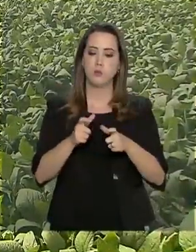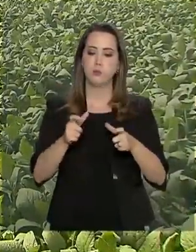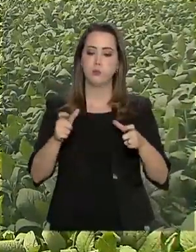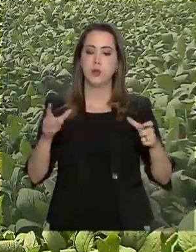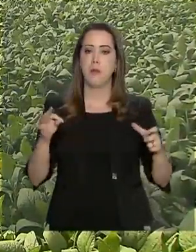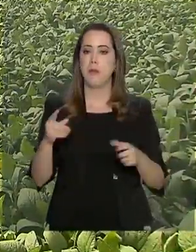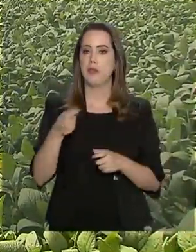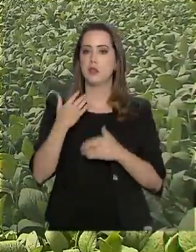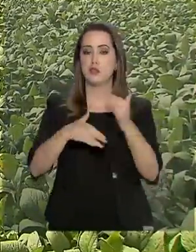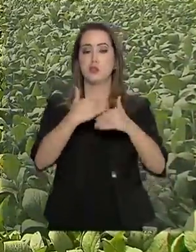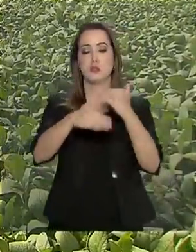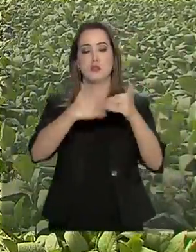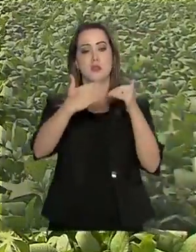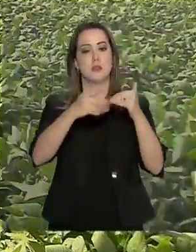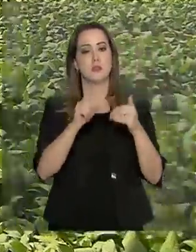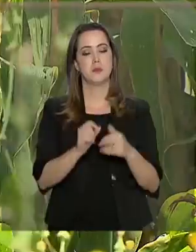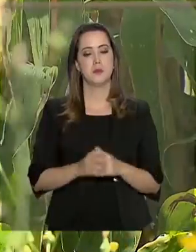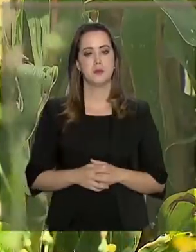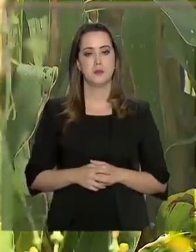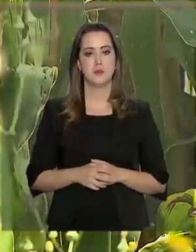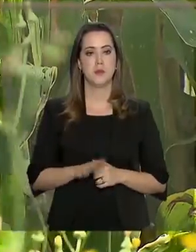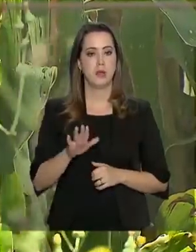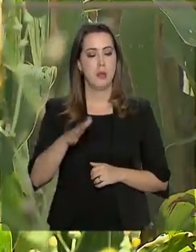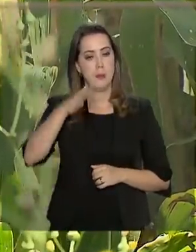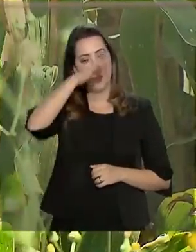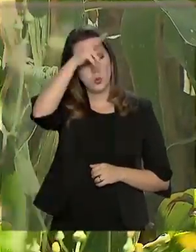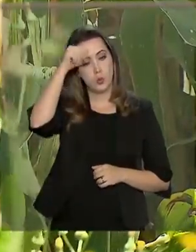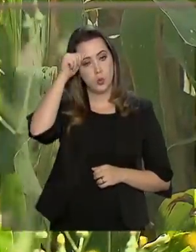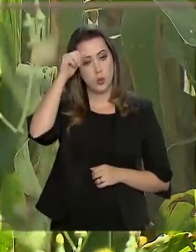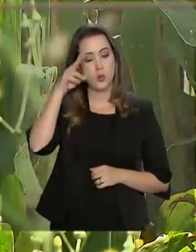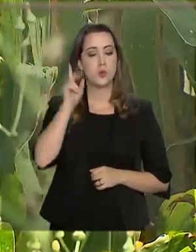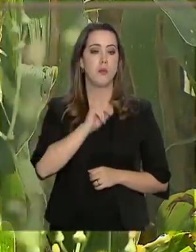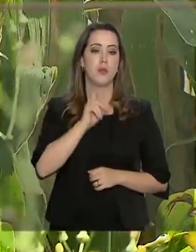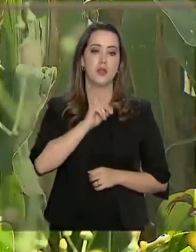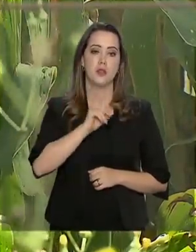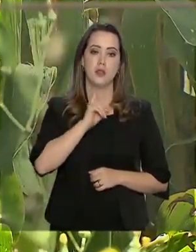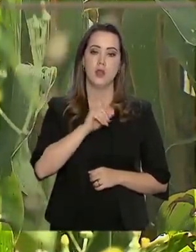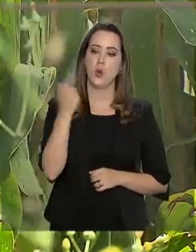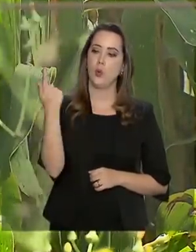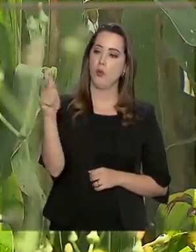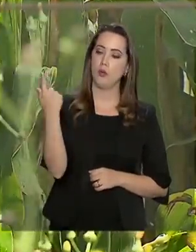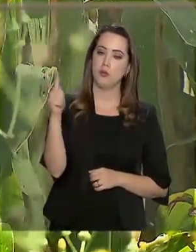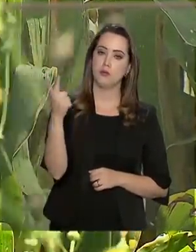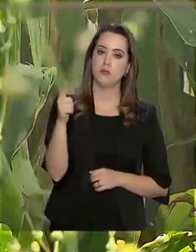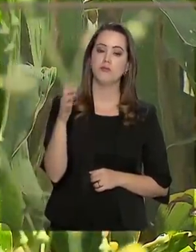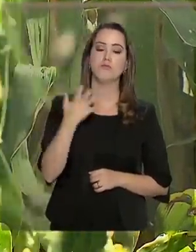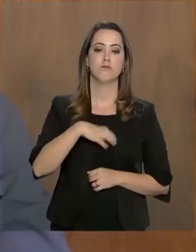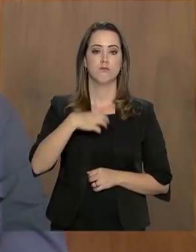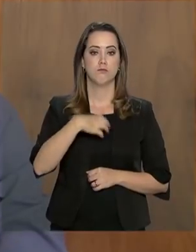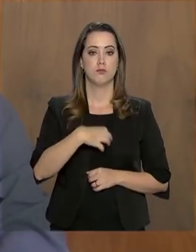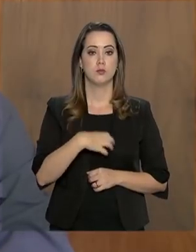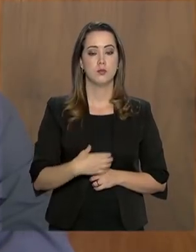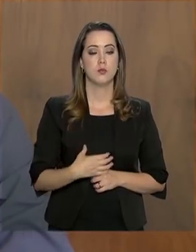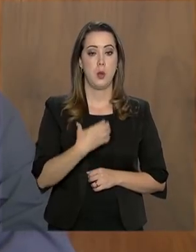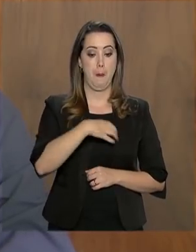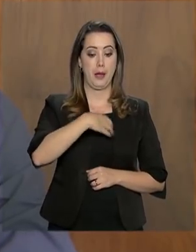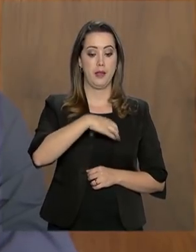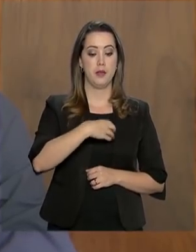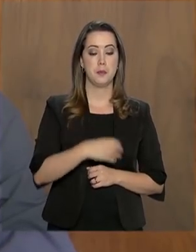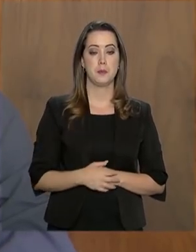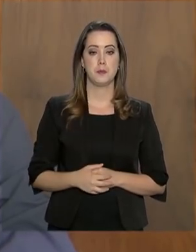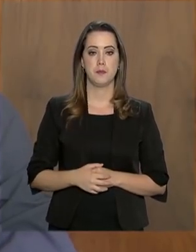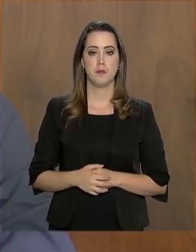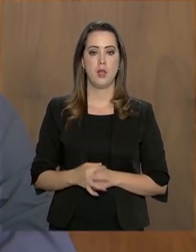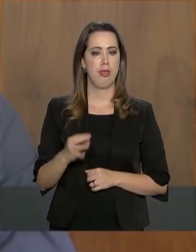taxas de crescimento de produtividade, como Mato Grosso, Minas Gerais, Goiás e Bahia. Essa taxa é considerada